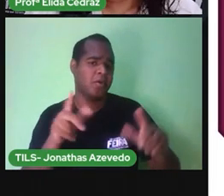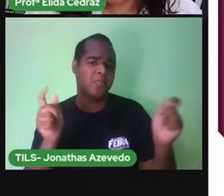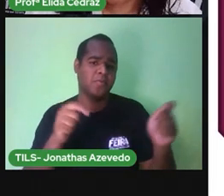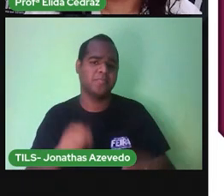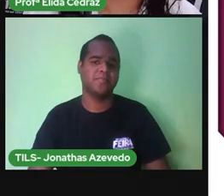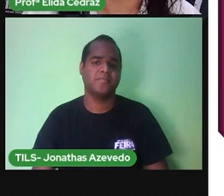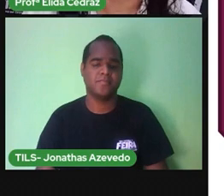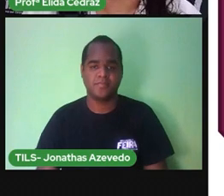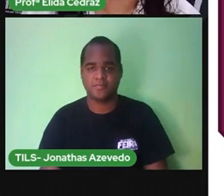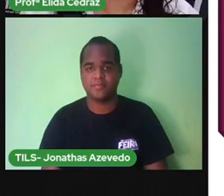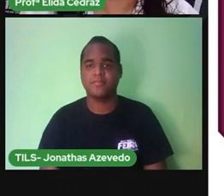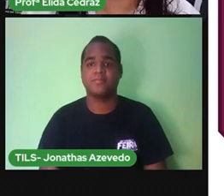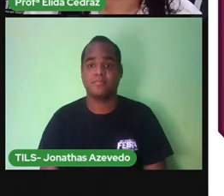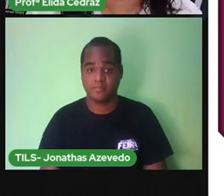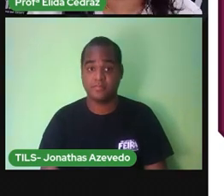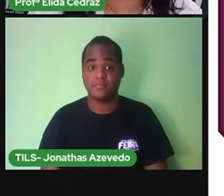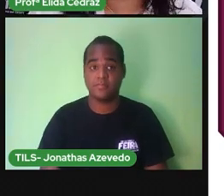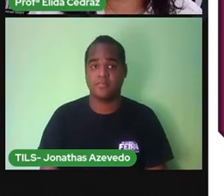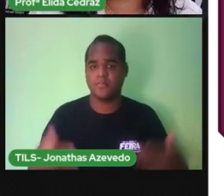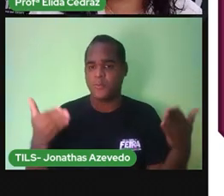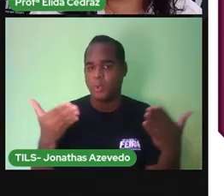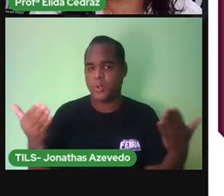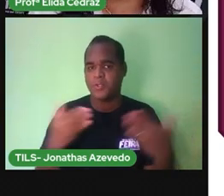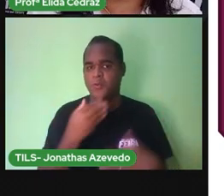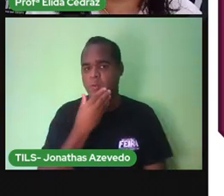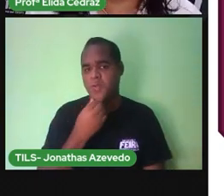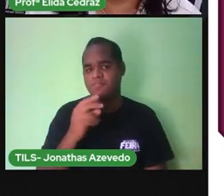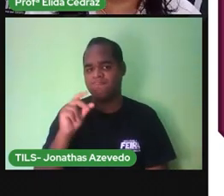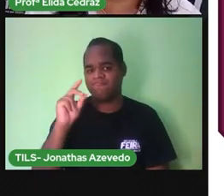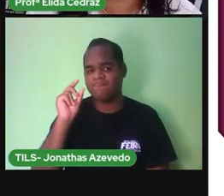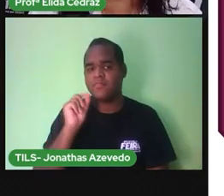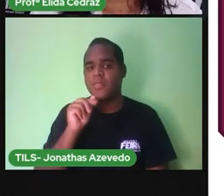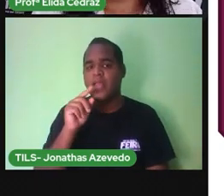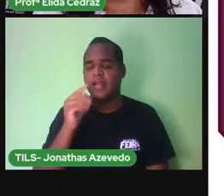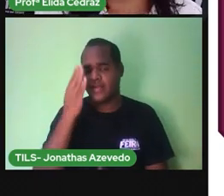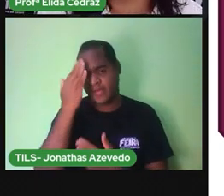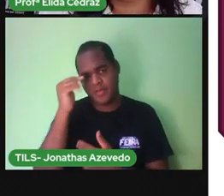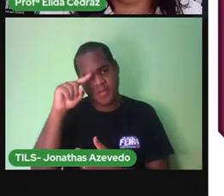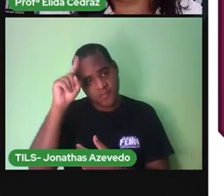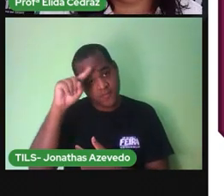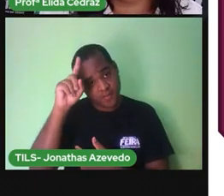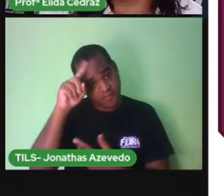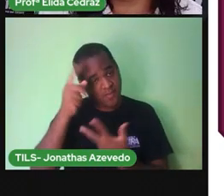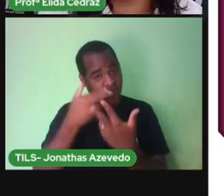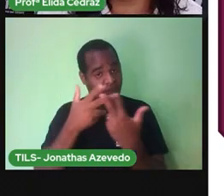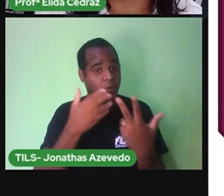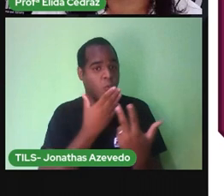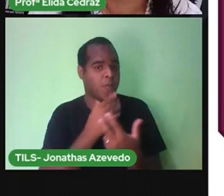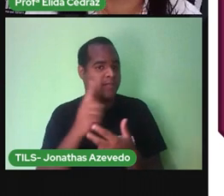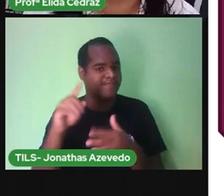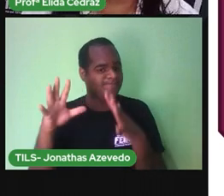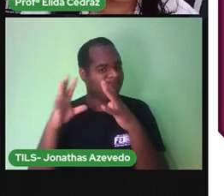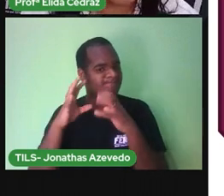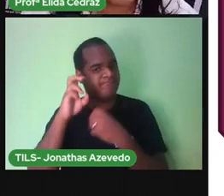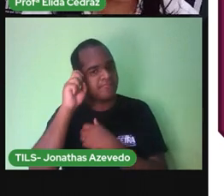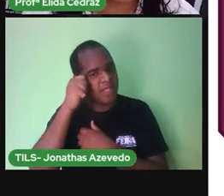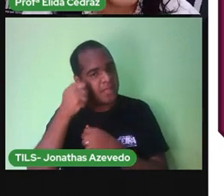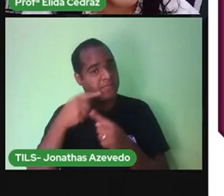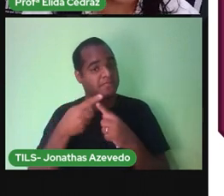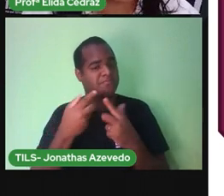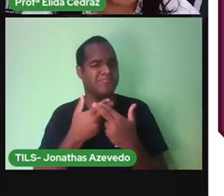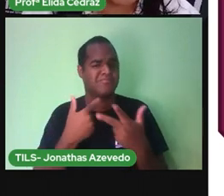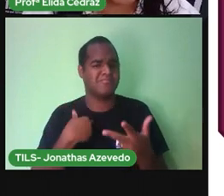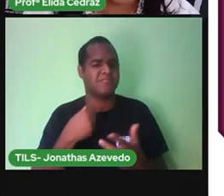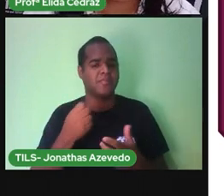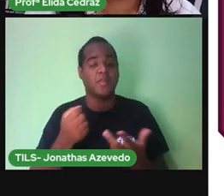Hoje As medidas que os homens da antiguidade inventaram Como essas que o homem da caverna usava Ainda são muito